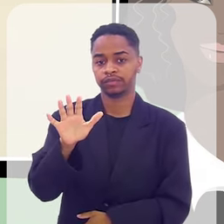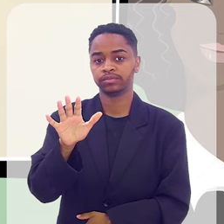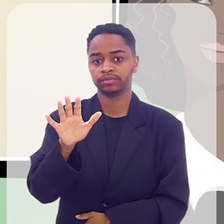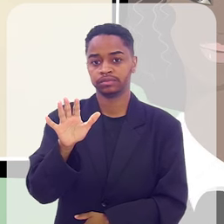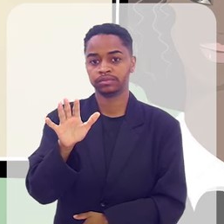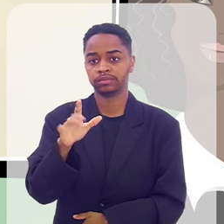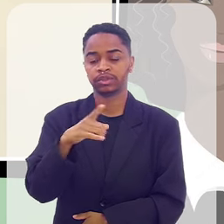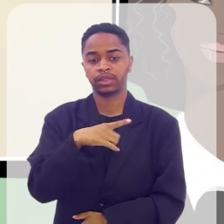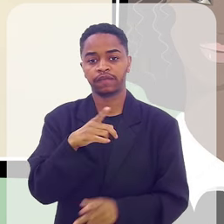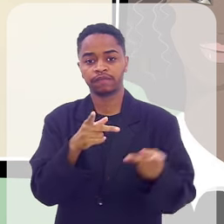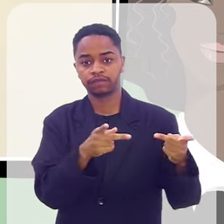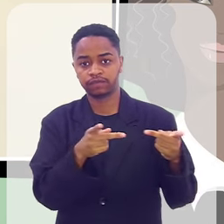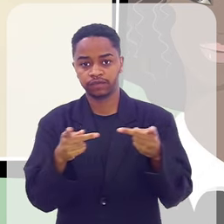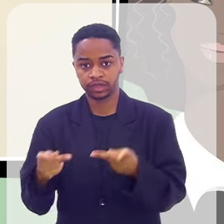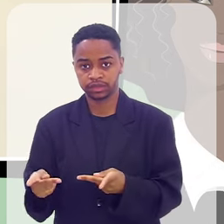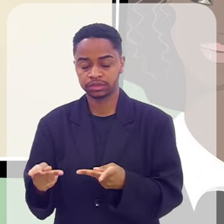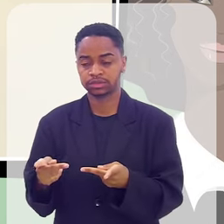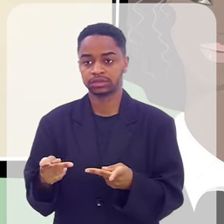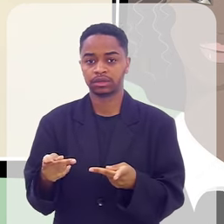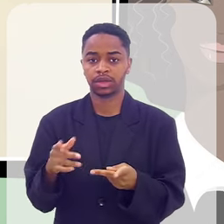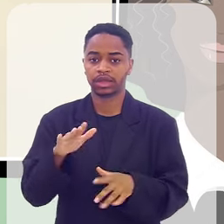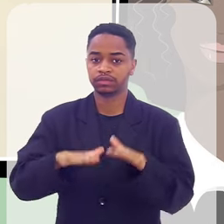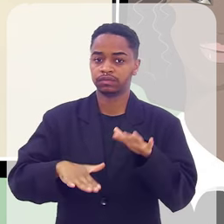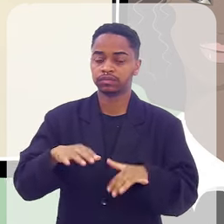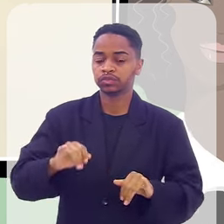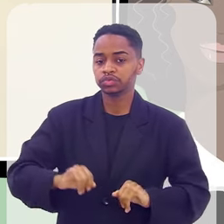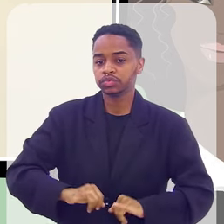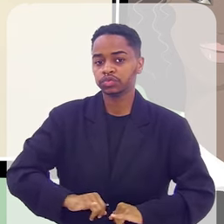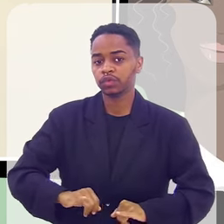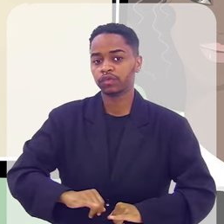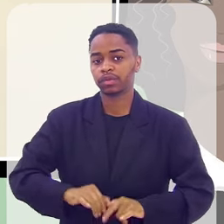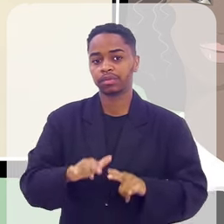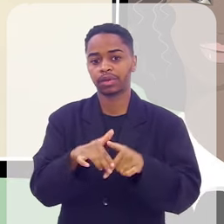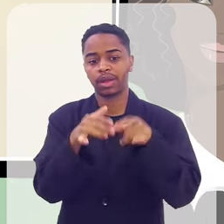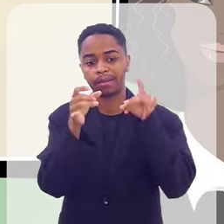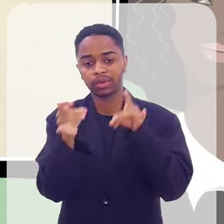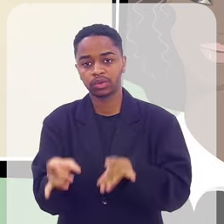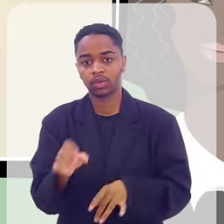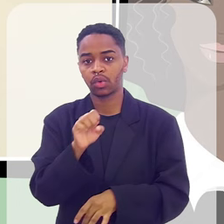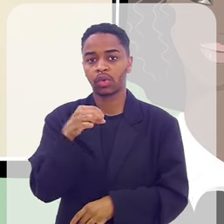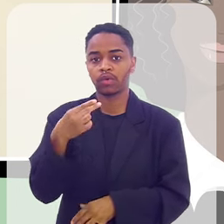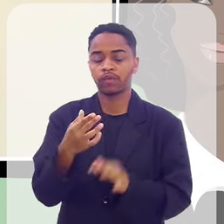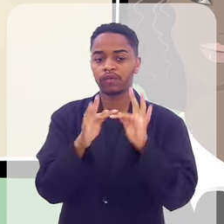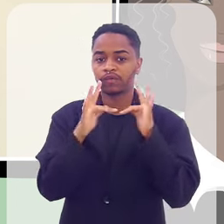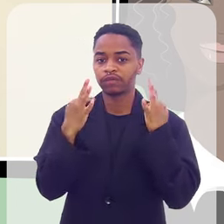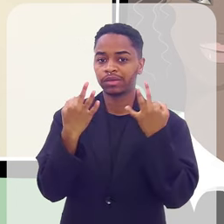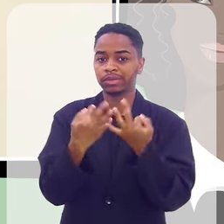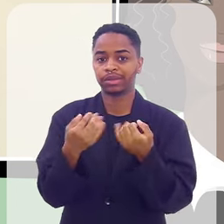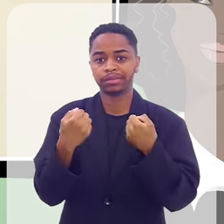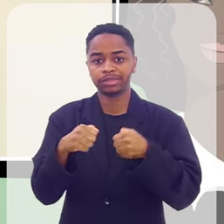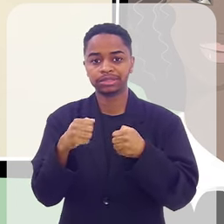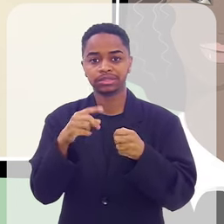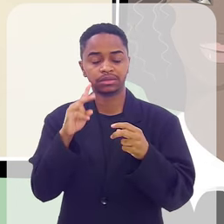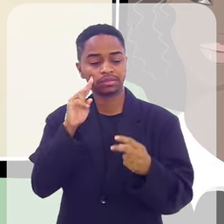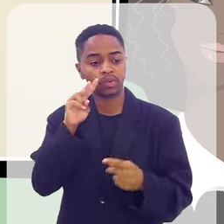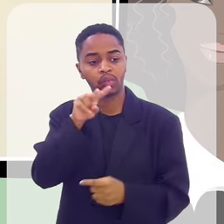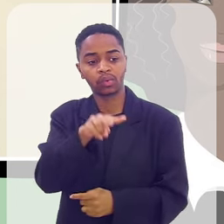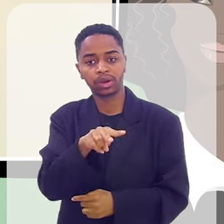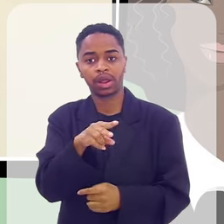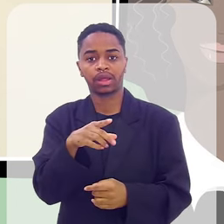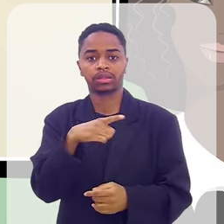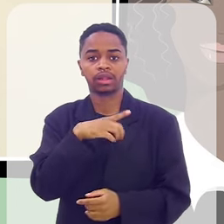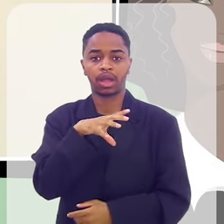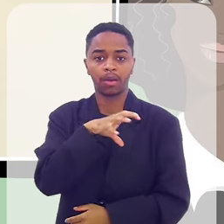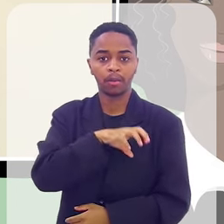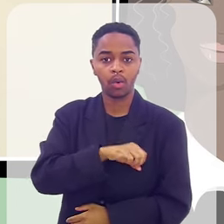favelas, ter um vizinho que esteja sofrendo, abandonado, tem uma família, que essa pessoa possa ter esse olhar, né? Esse